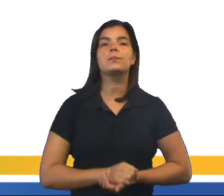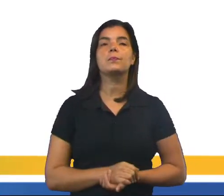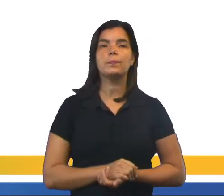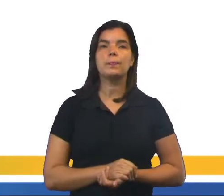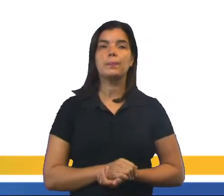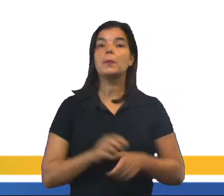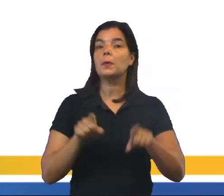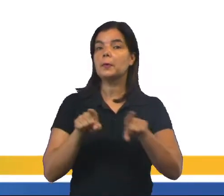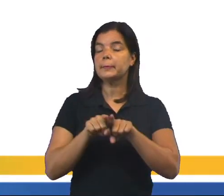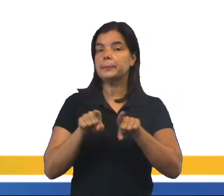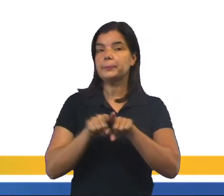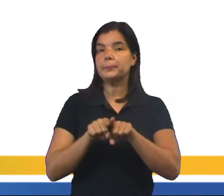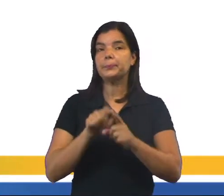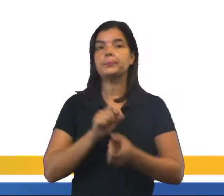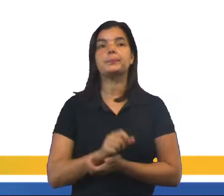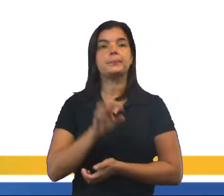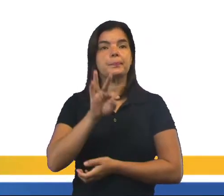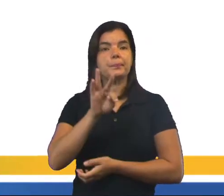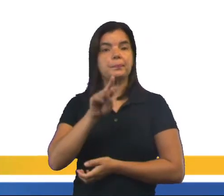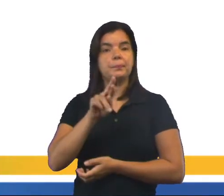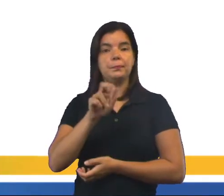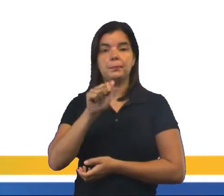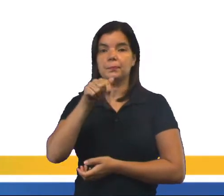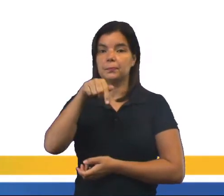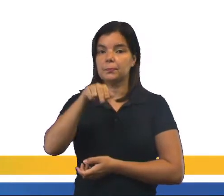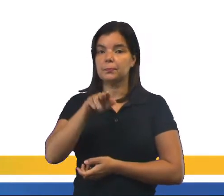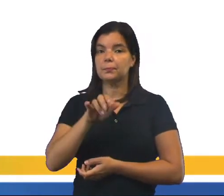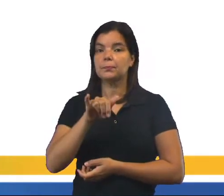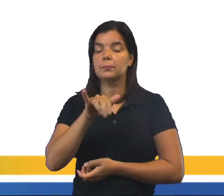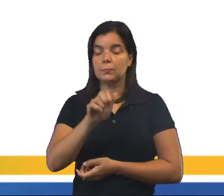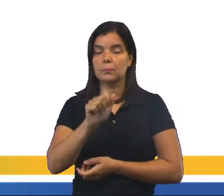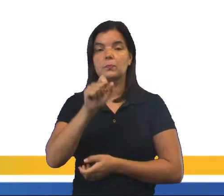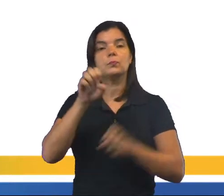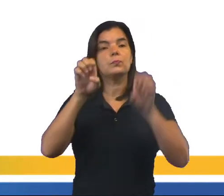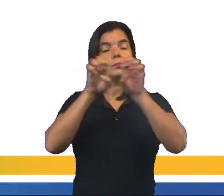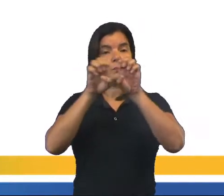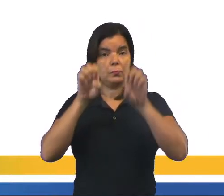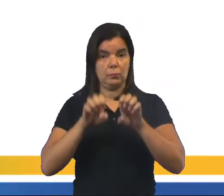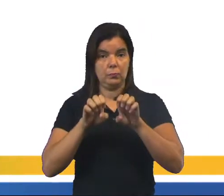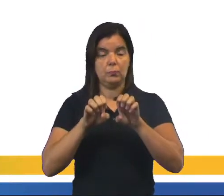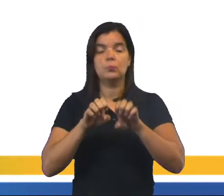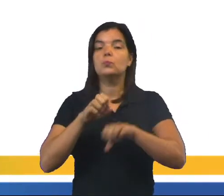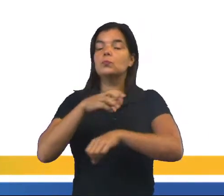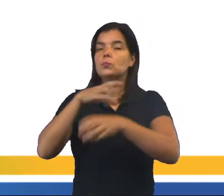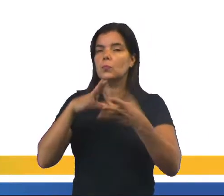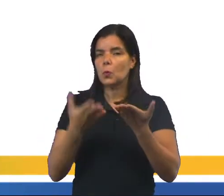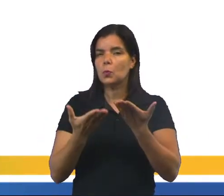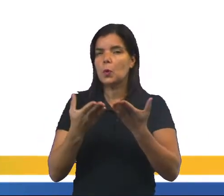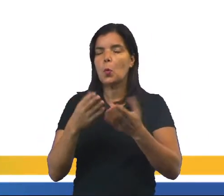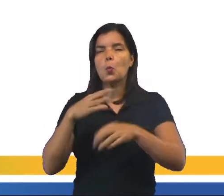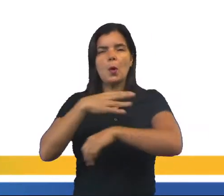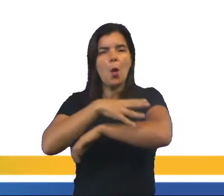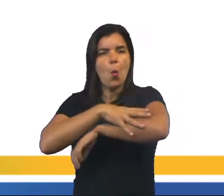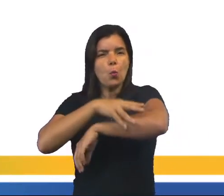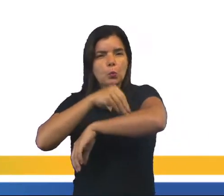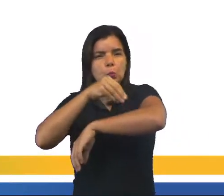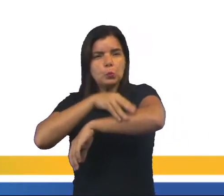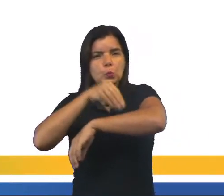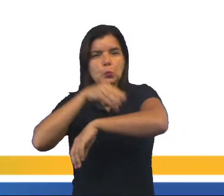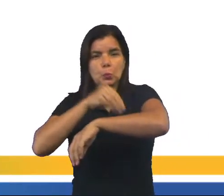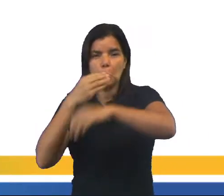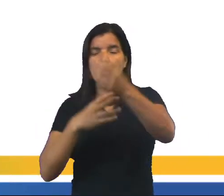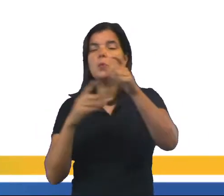Temos também a traqueia. Essa estrutura é formada por cartilagem e possui diferentes